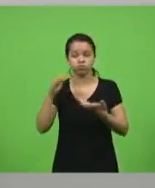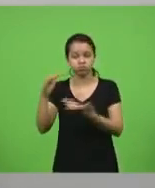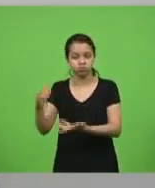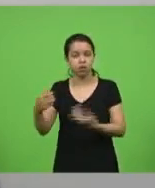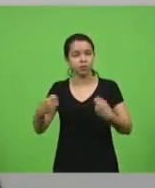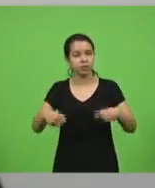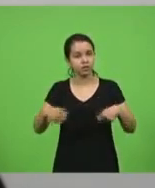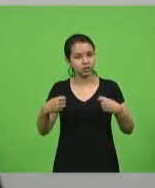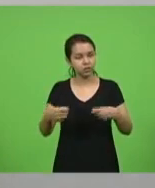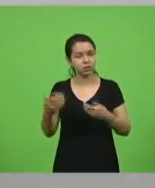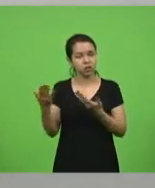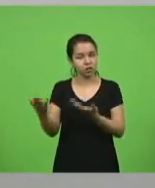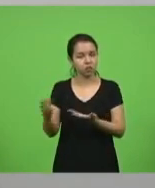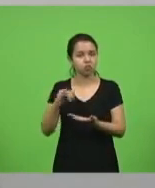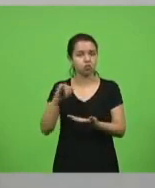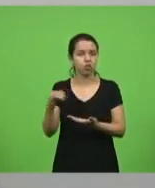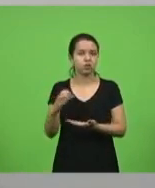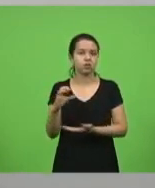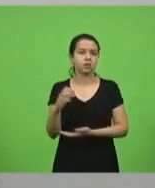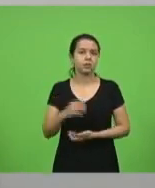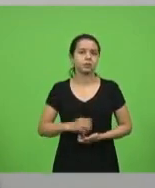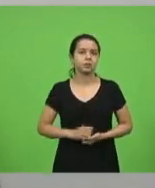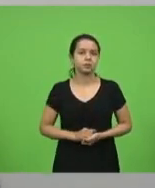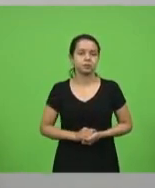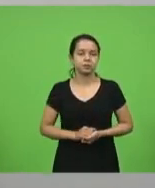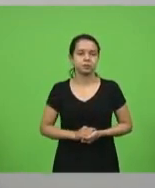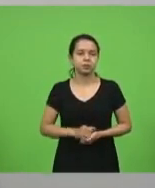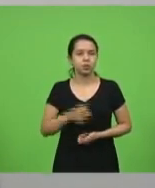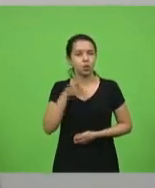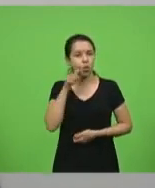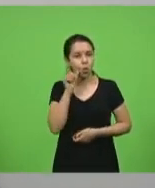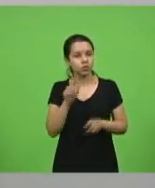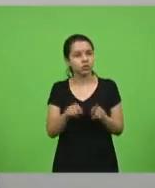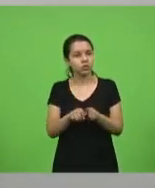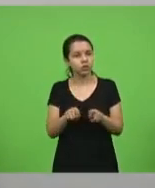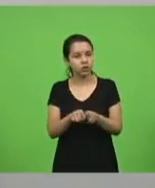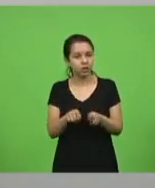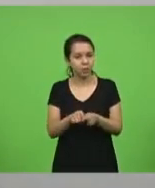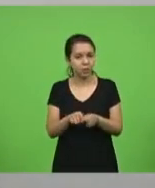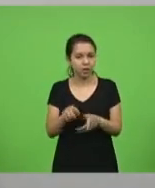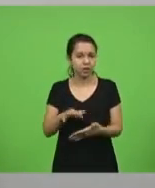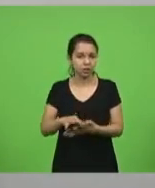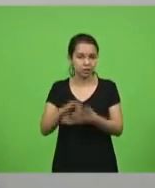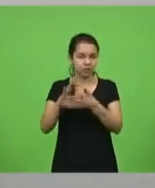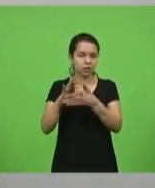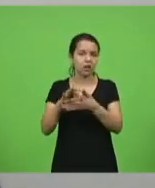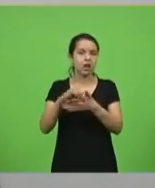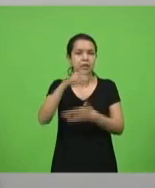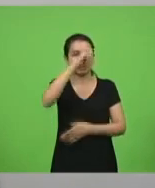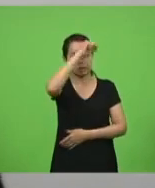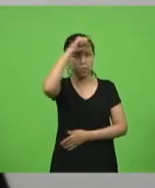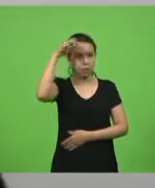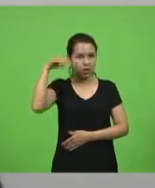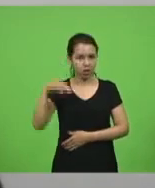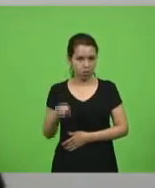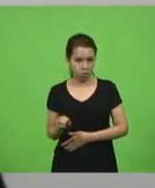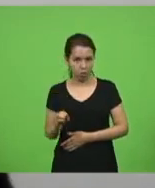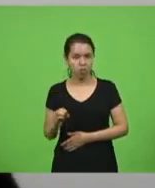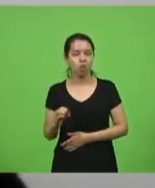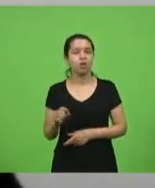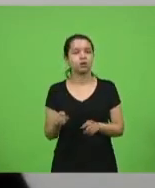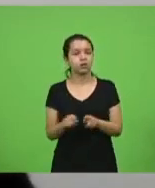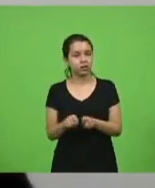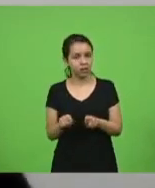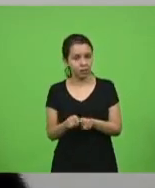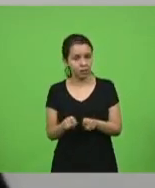Joaçaba. Ontem à noite, lideranças de São Miguel do Oeste também voltaram a cogitar, inclusive, a questão dos hospitais de